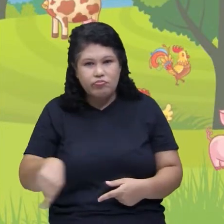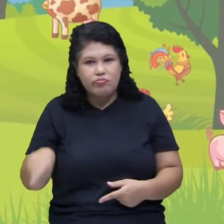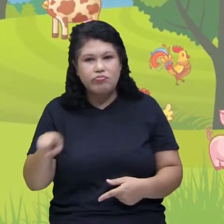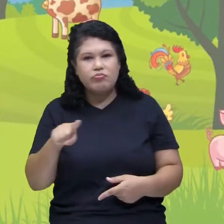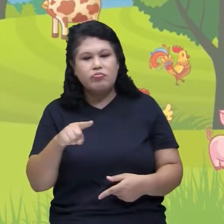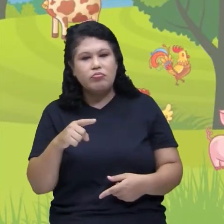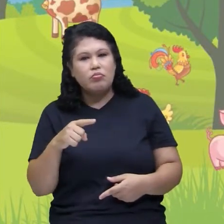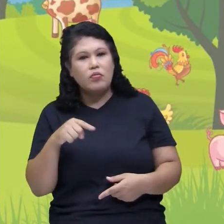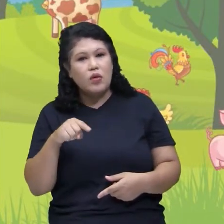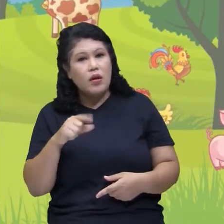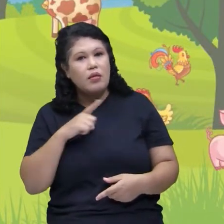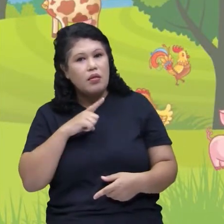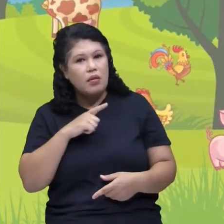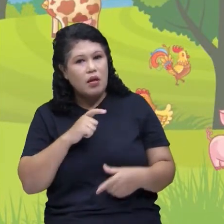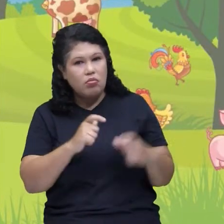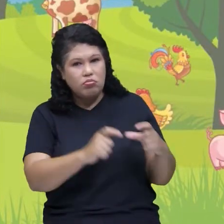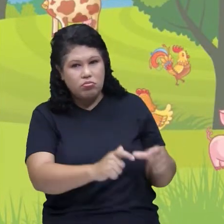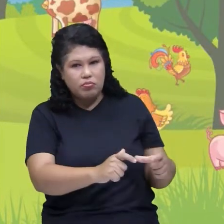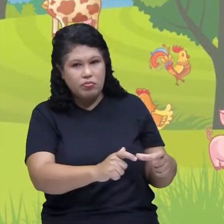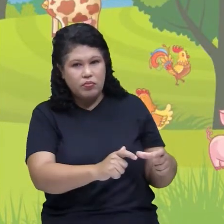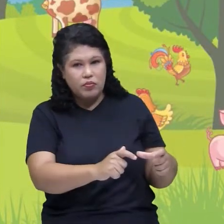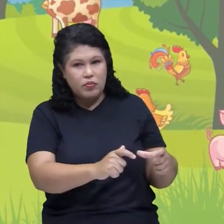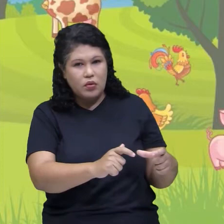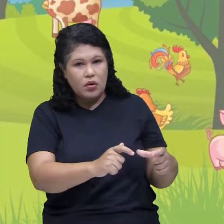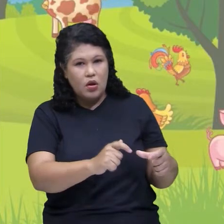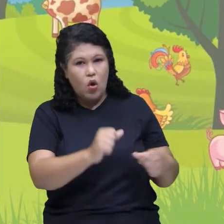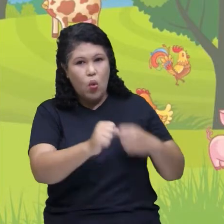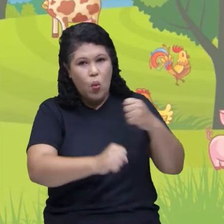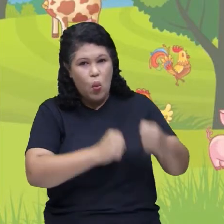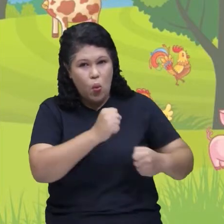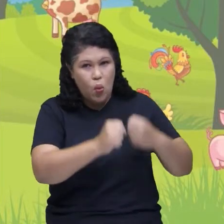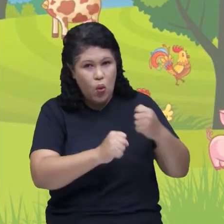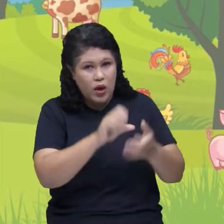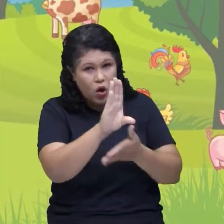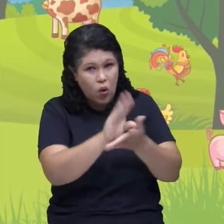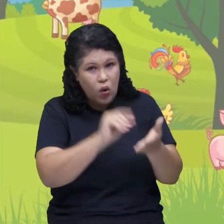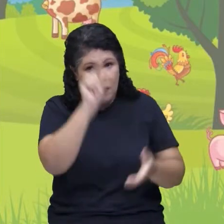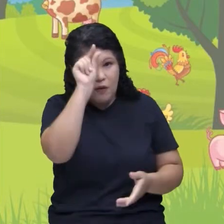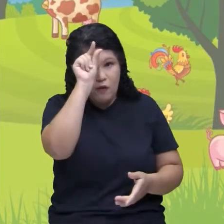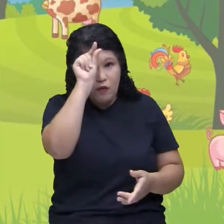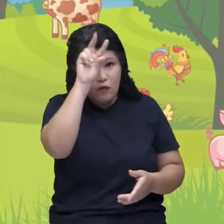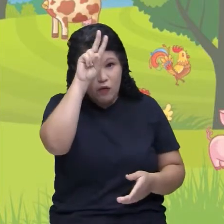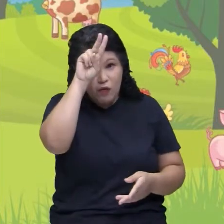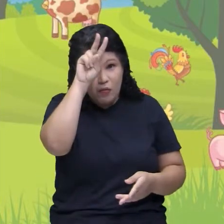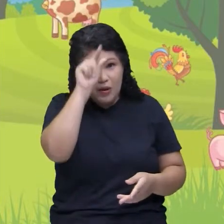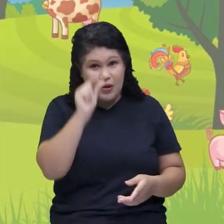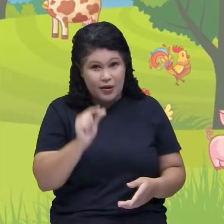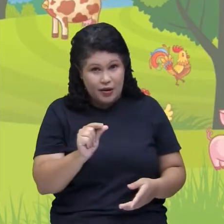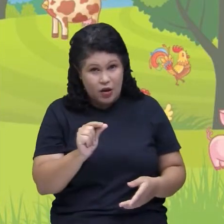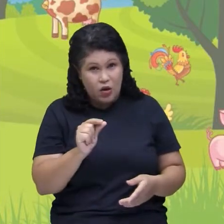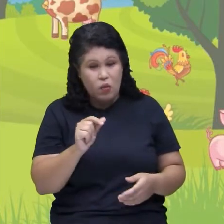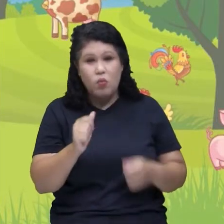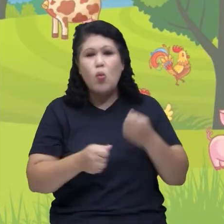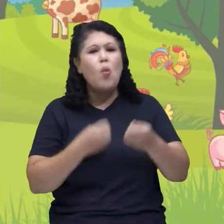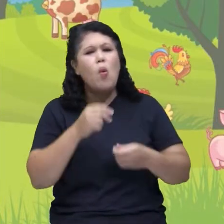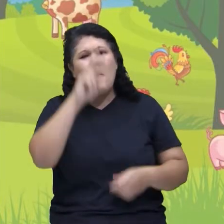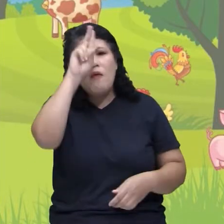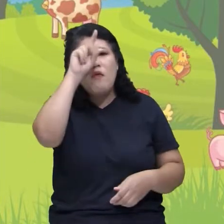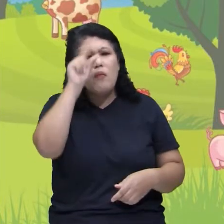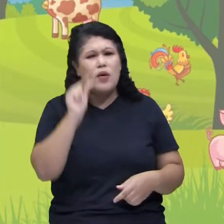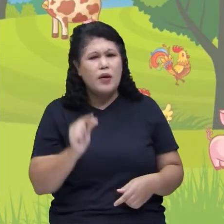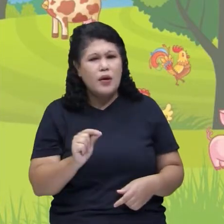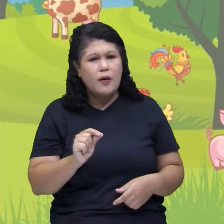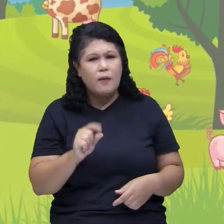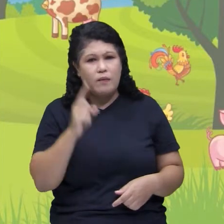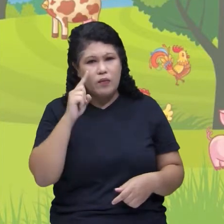Na nossa primeira estação, a gente vai fazer a corrida da formiguinha. E como é que a formiguinha anda? A formiguinha anda bem devagarzinho na ponta dos pés.